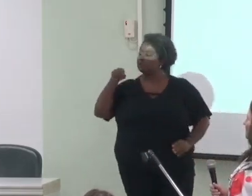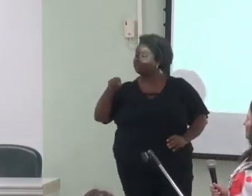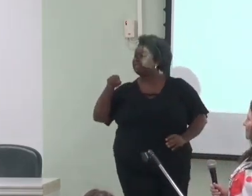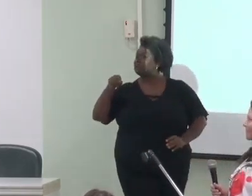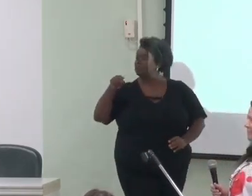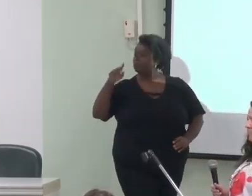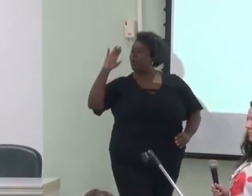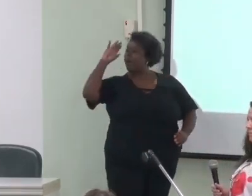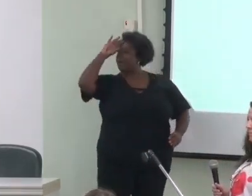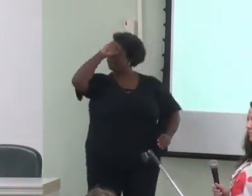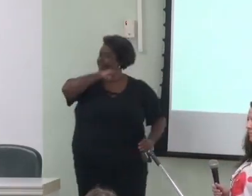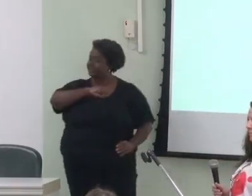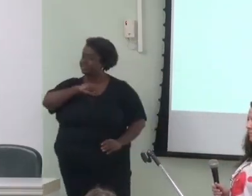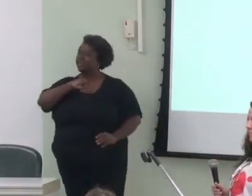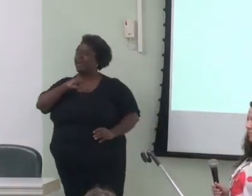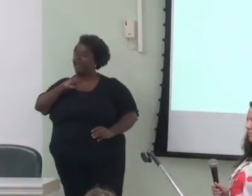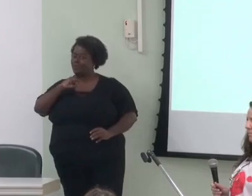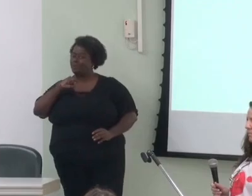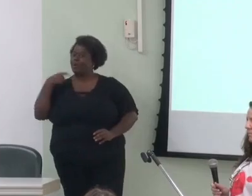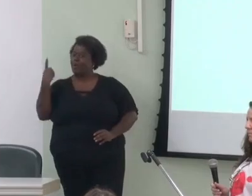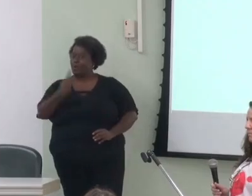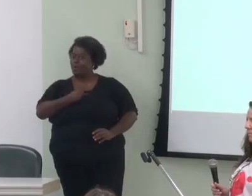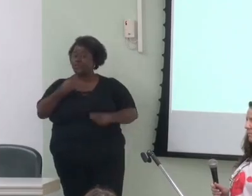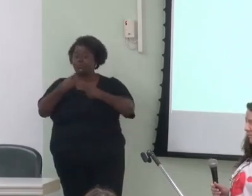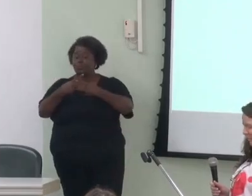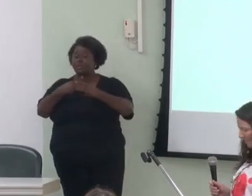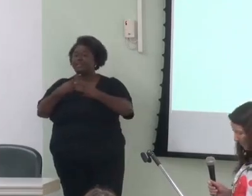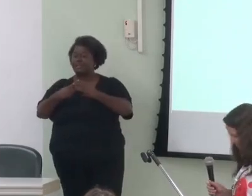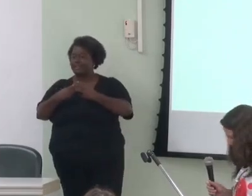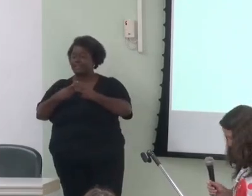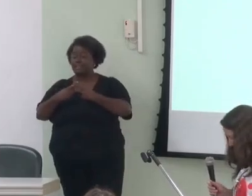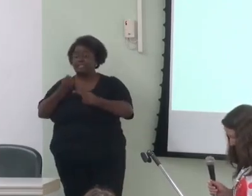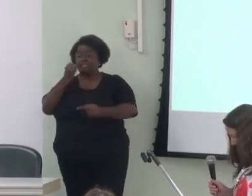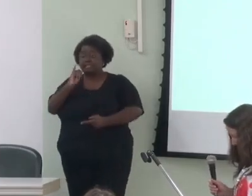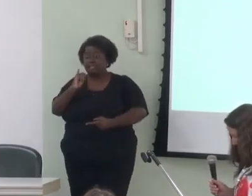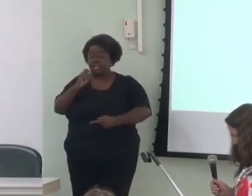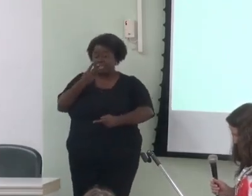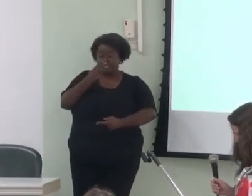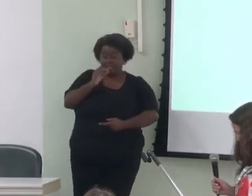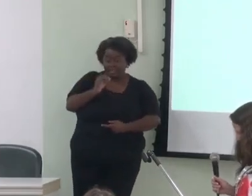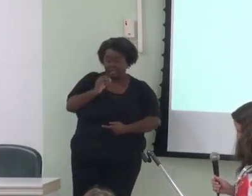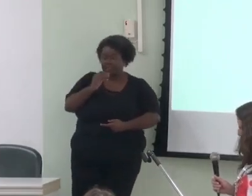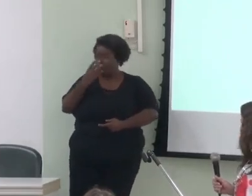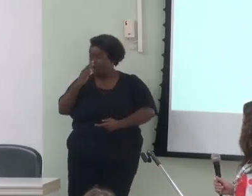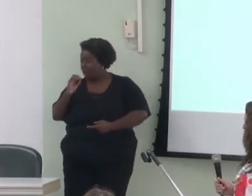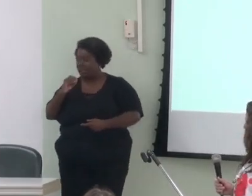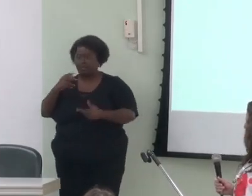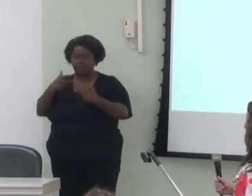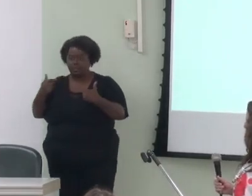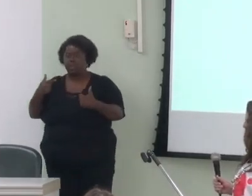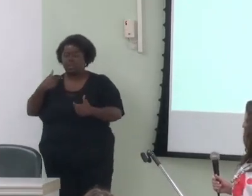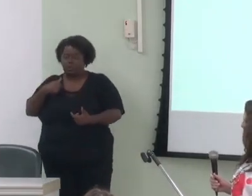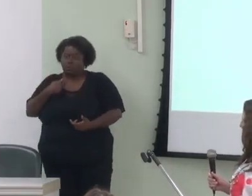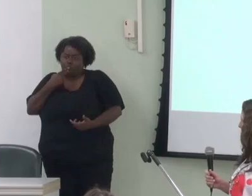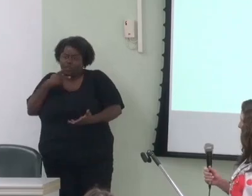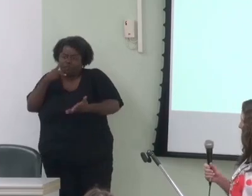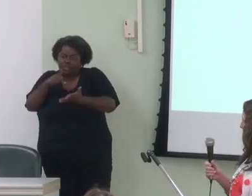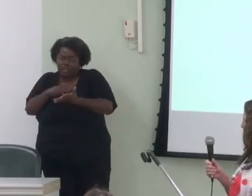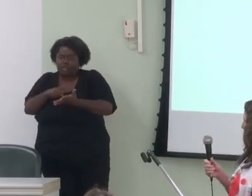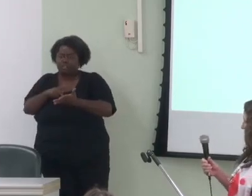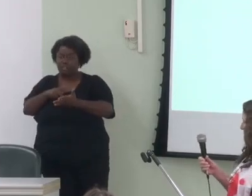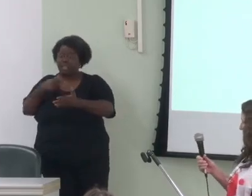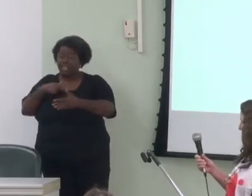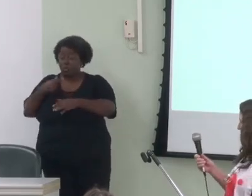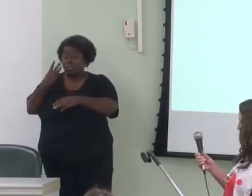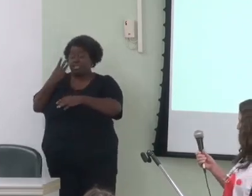como falante, a gente tem que se organizar se são 30, se são... E confesso para vocês que eu ensaiei três